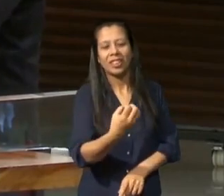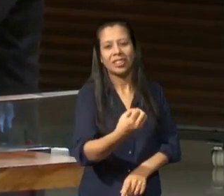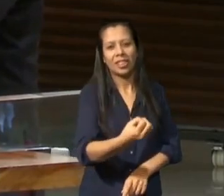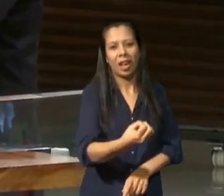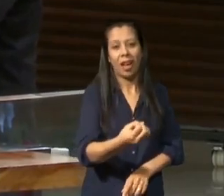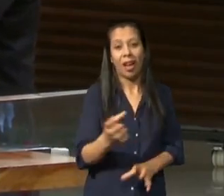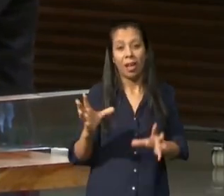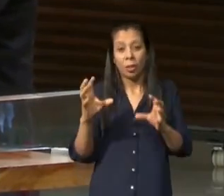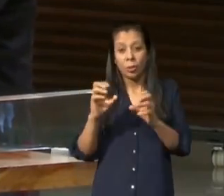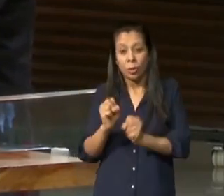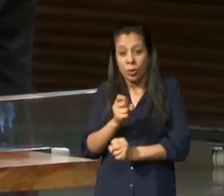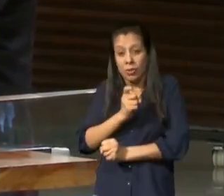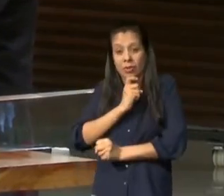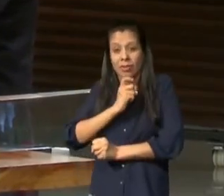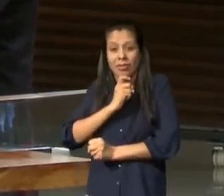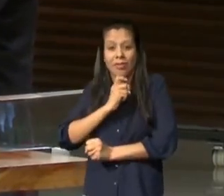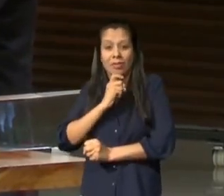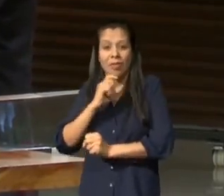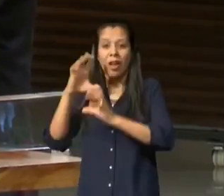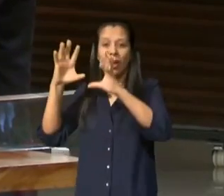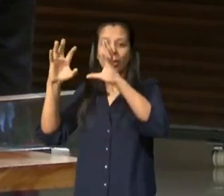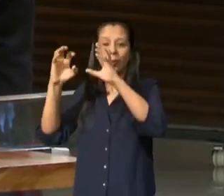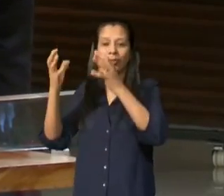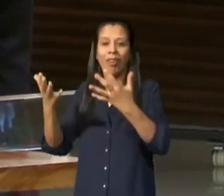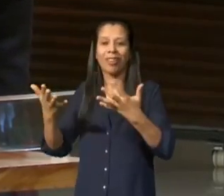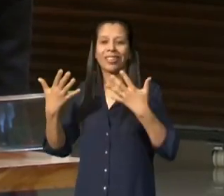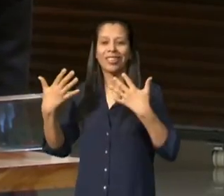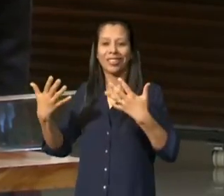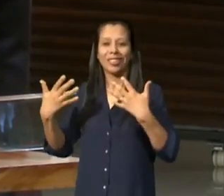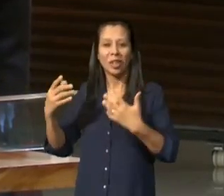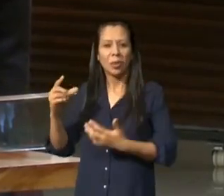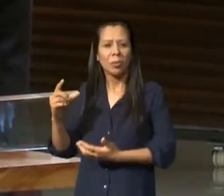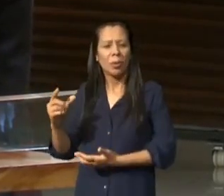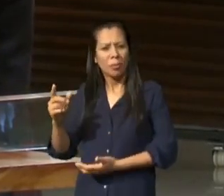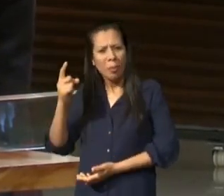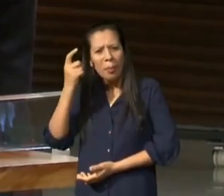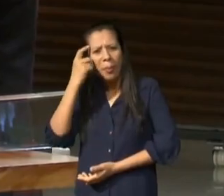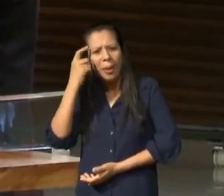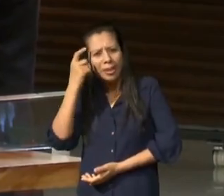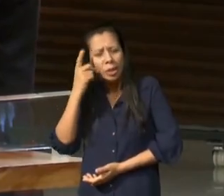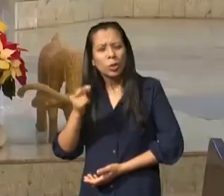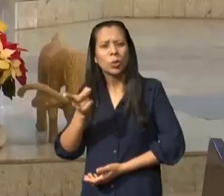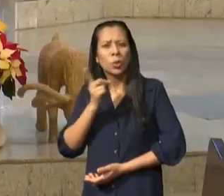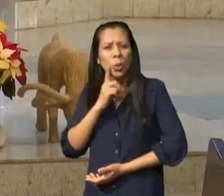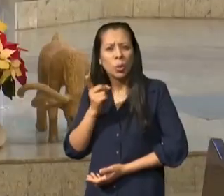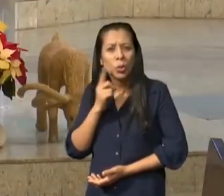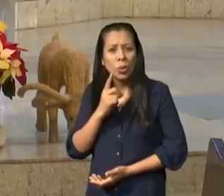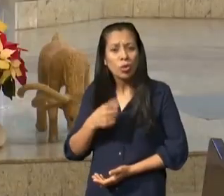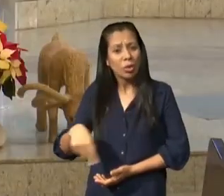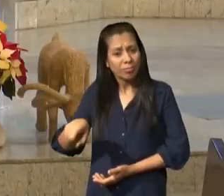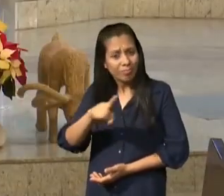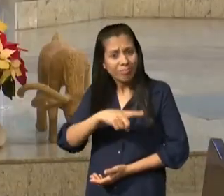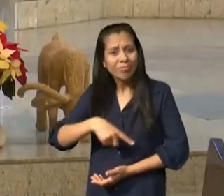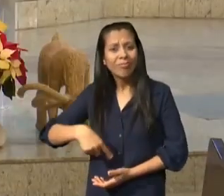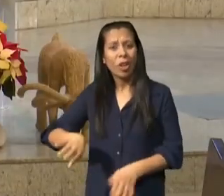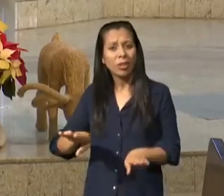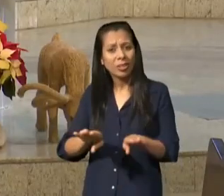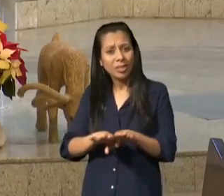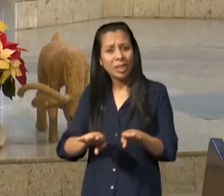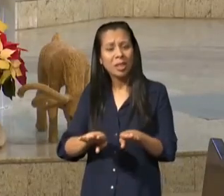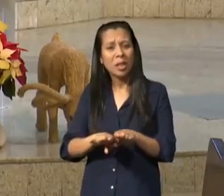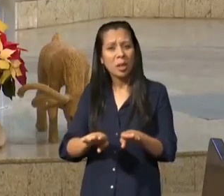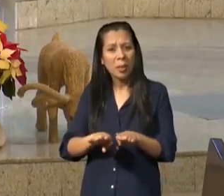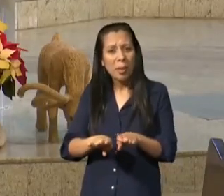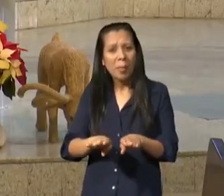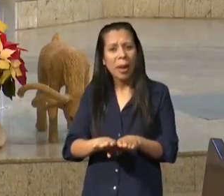ao amanhecer, ao acordarmos e ao deitarmos e não damos conta disso e é por isso que Paulo fala aqui